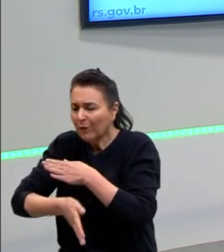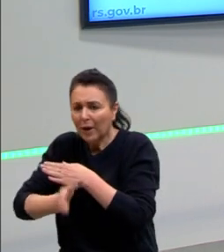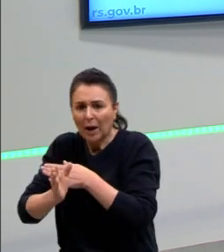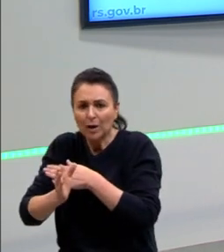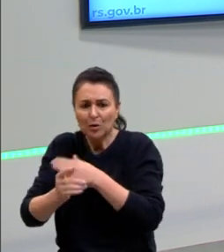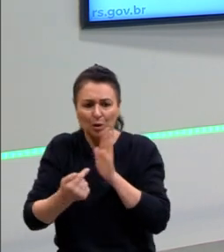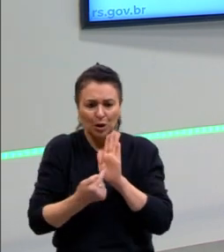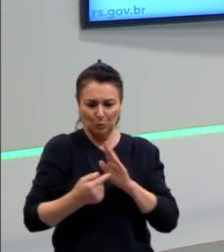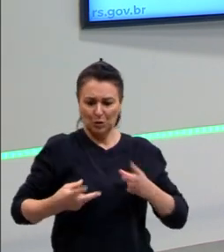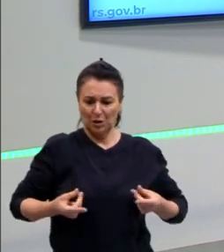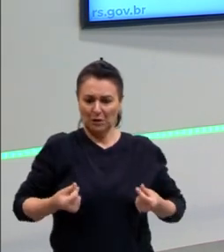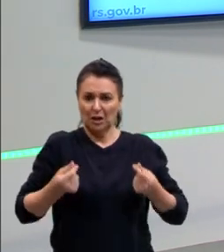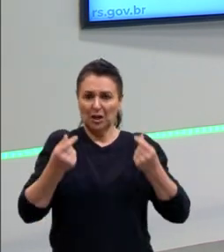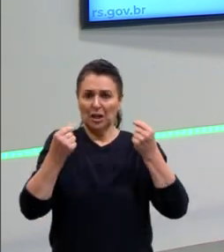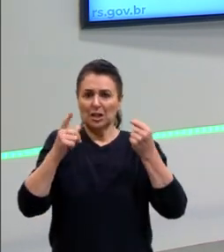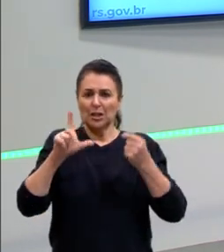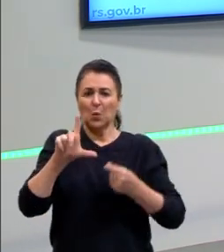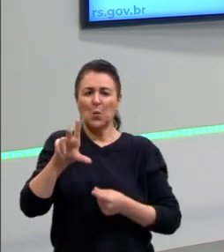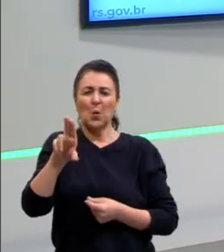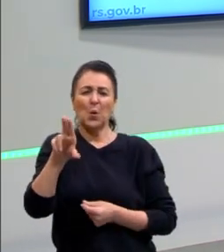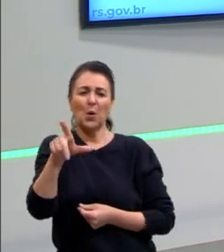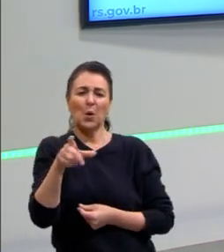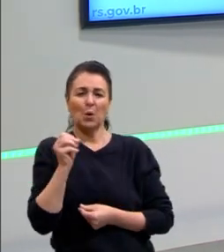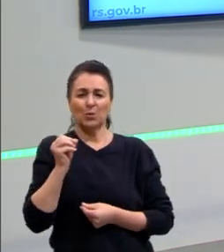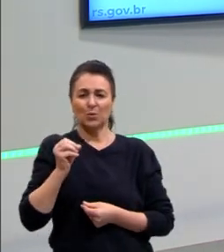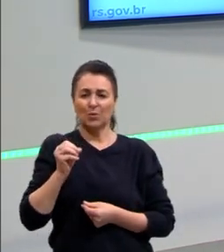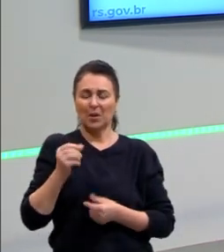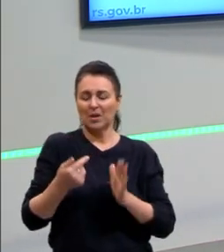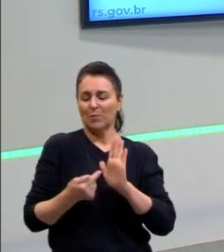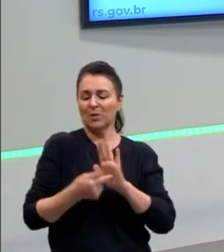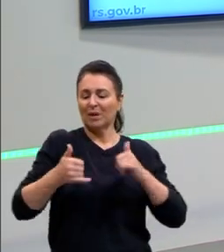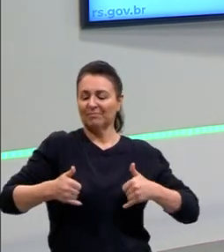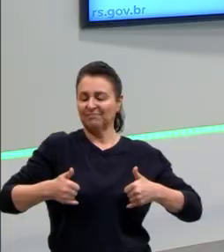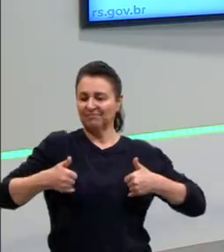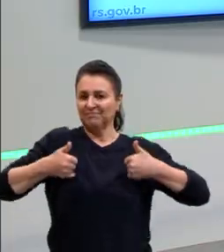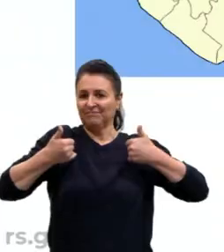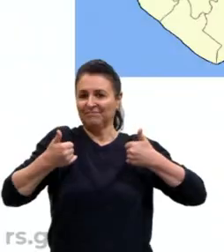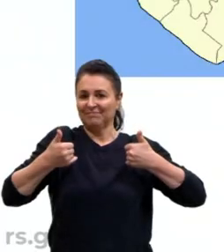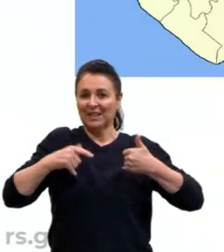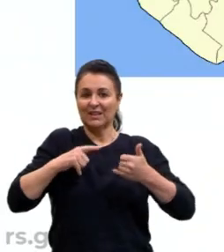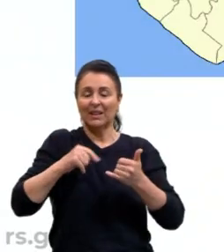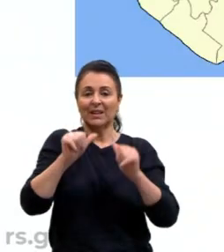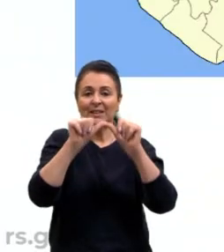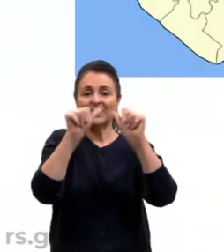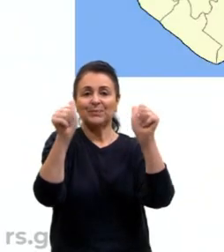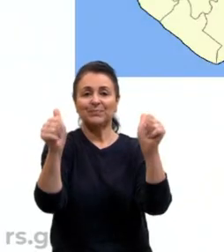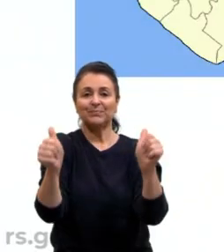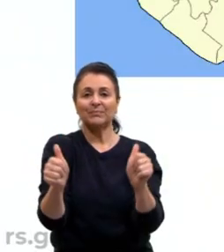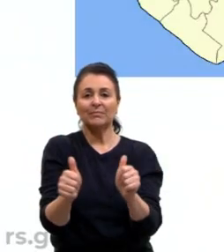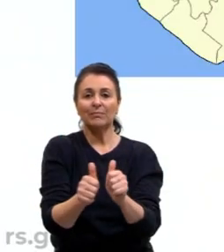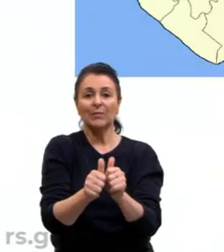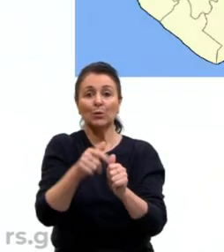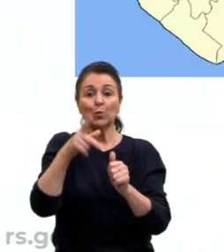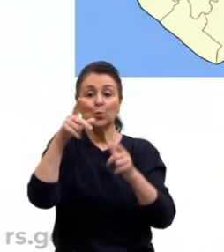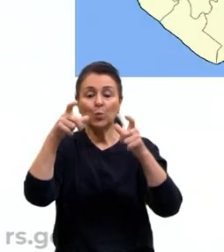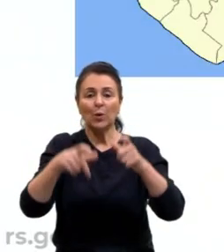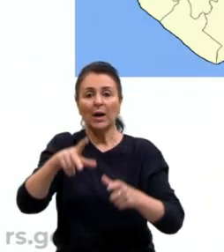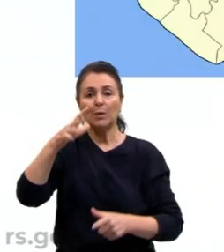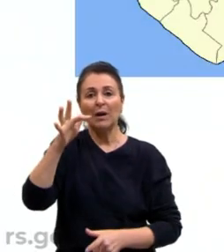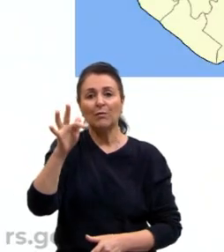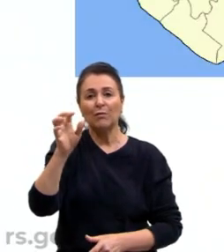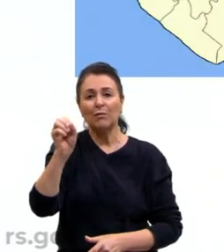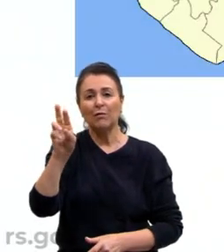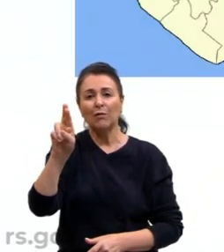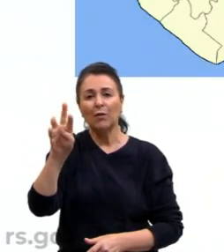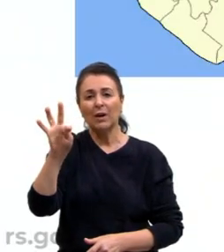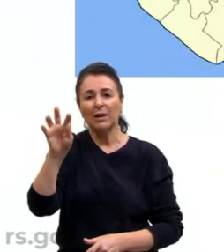por tudo que ele tinha, pela ostentação. e aqui a gente tem uma imagem de uma fortaleza no Timbuktu,